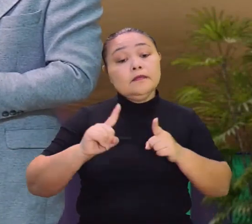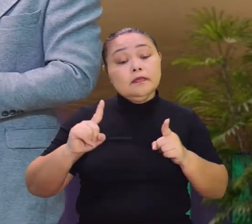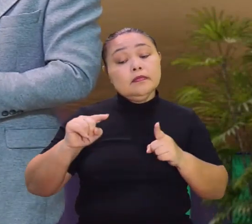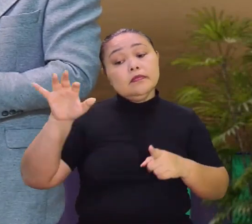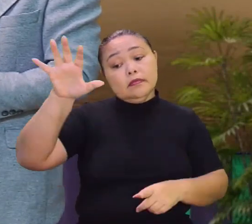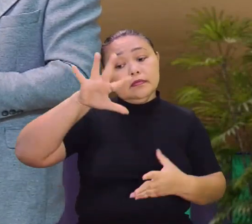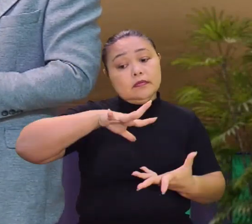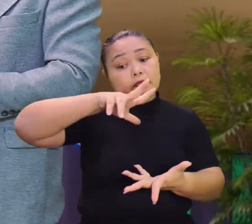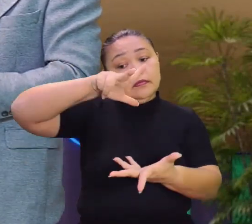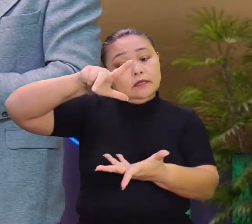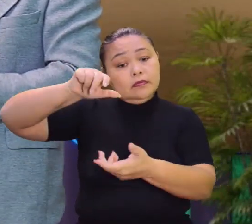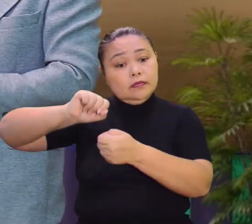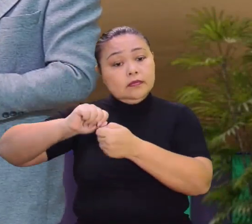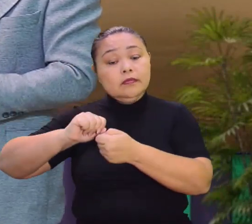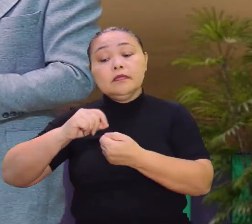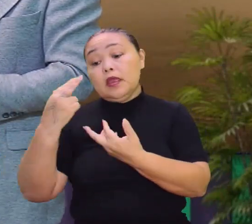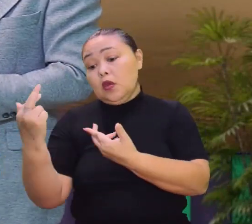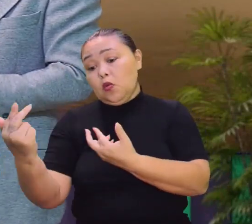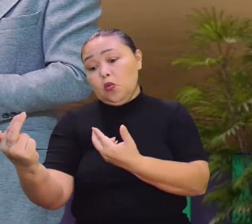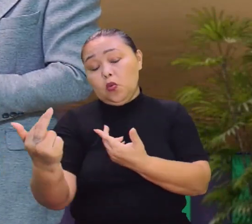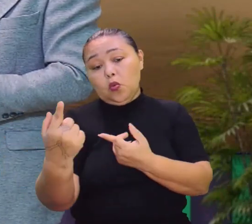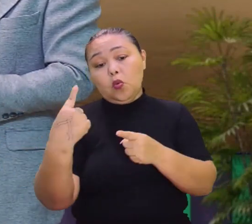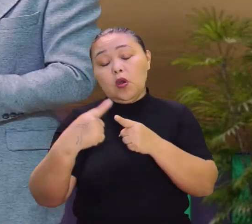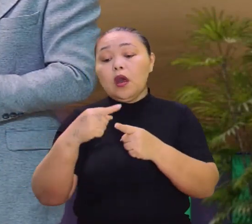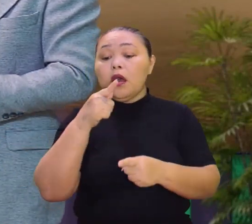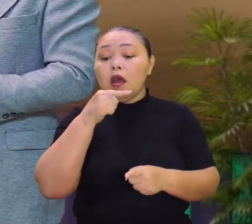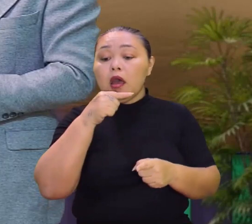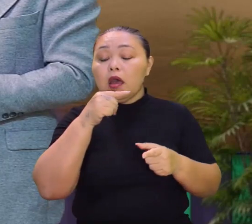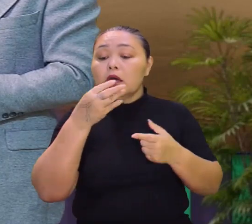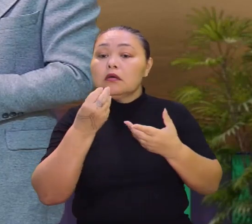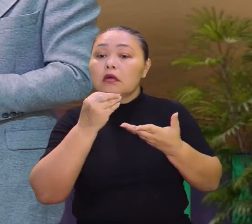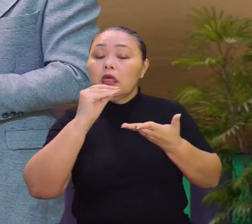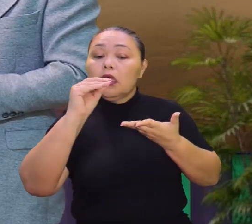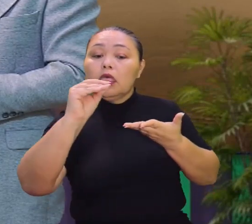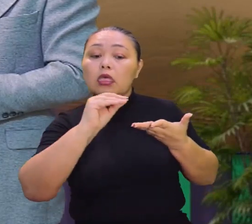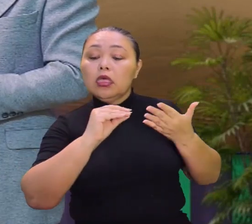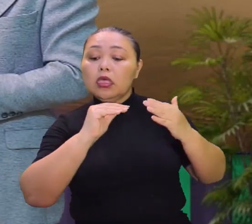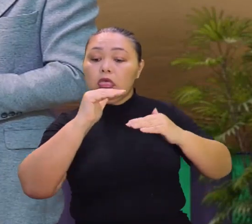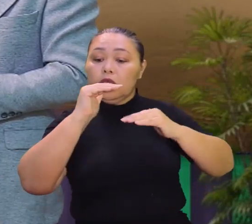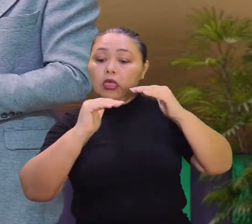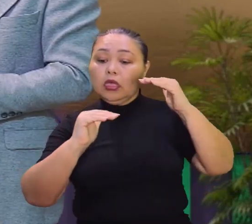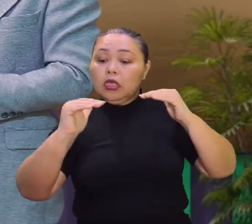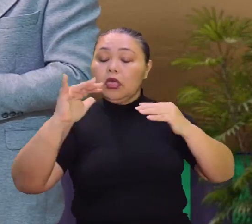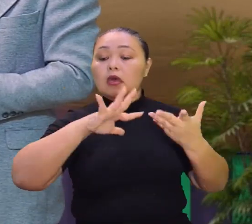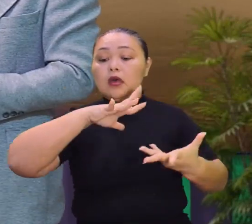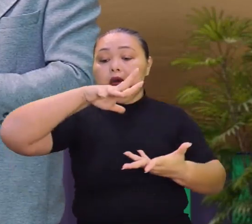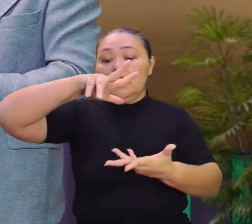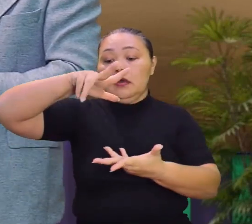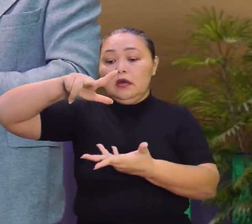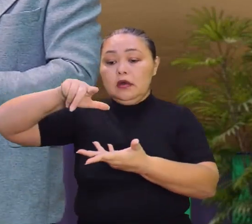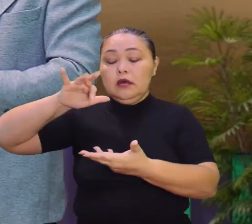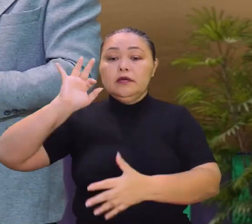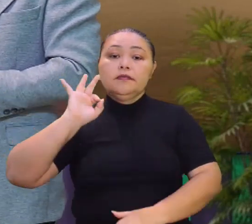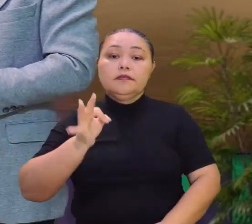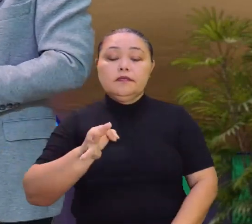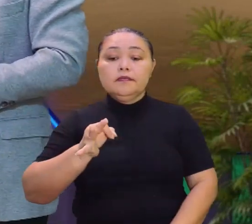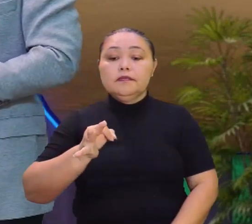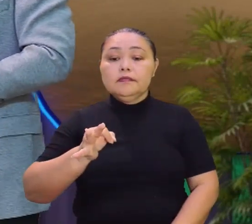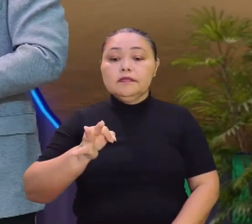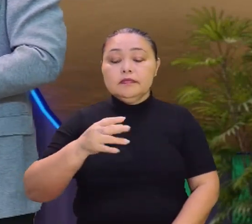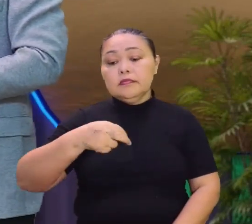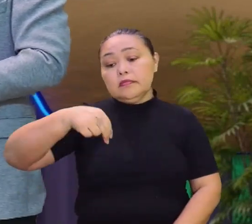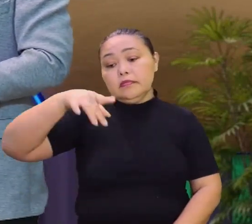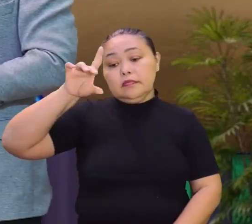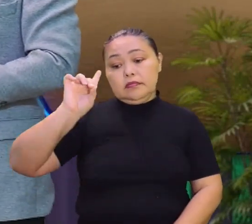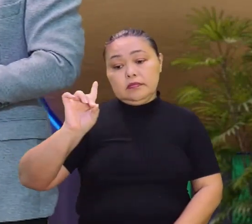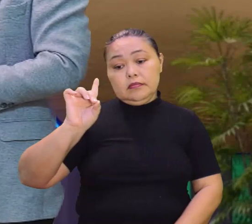em todas as partes do mundo nós temos água da mesma forma. Porque a água está distribuída de uma forma irregular no mundo. Isso. Certo? Pode ser até